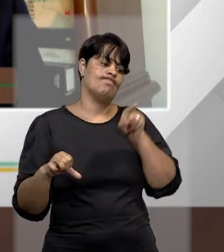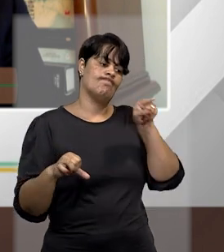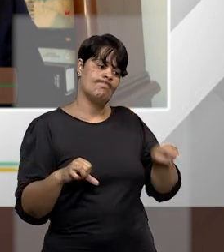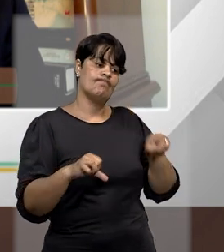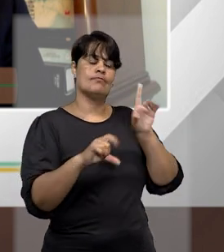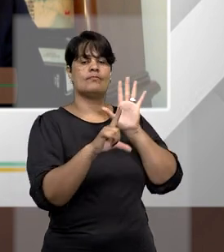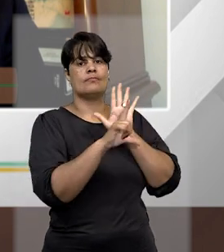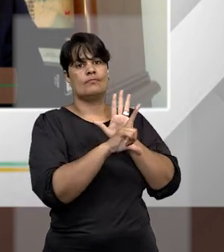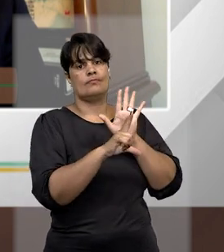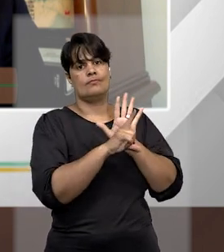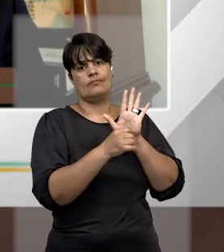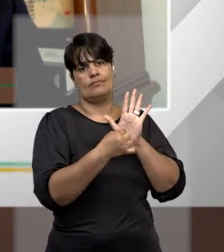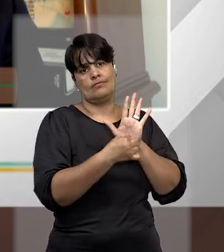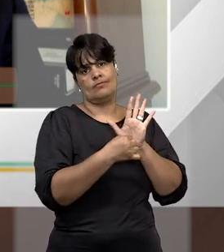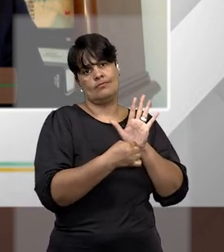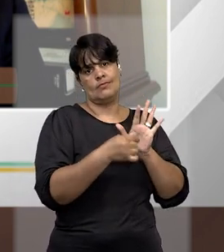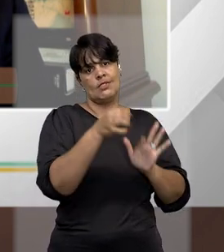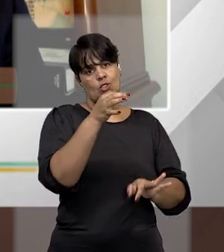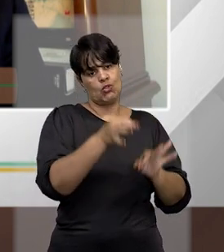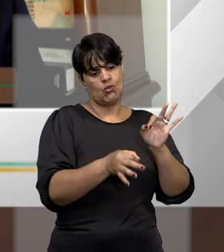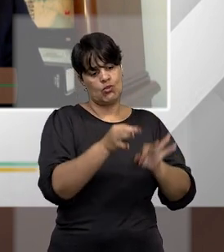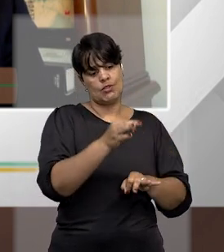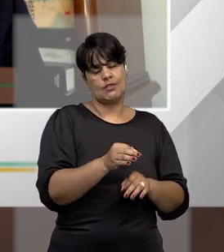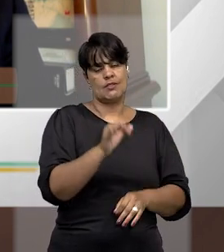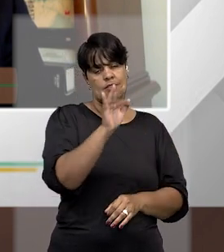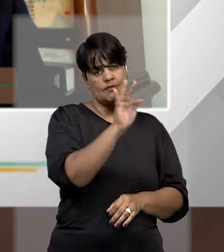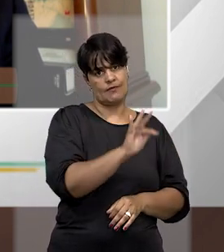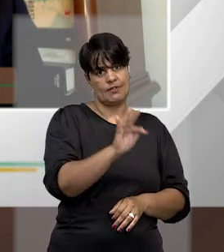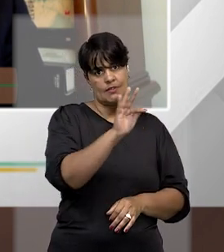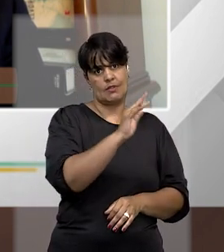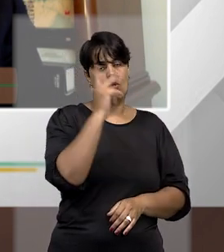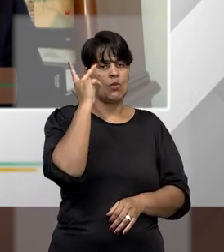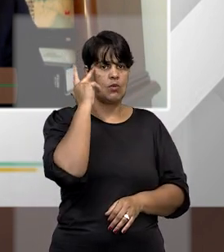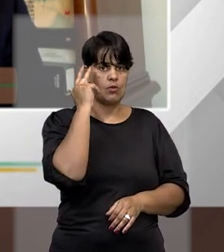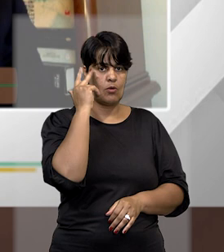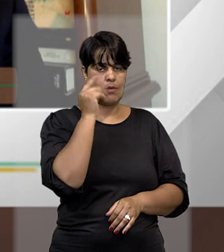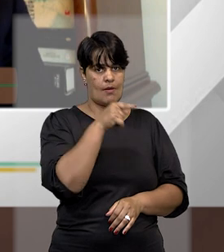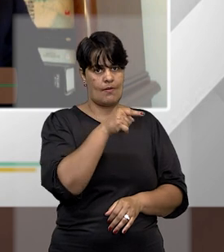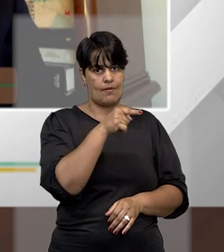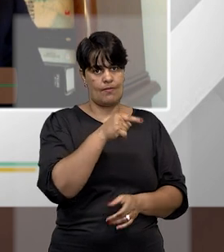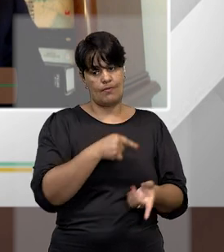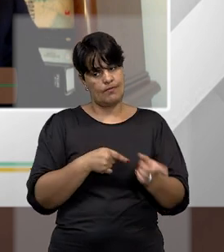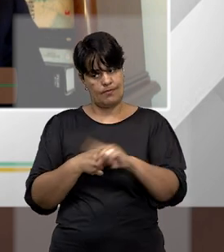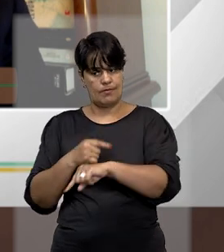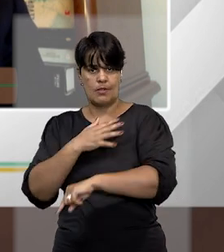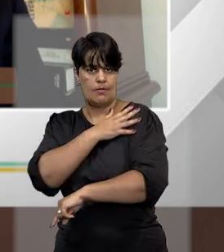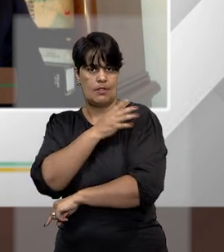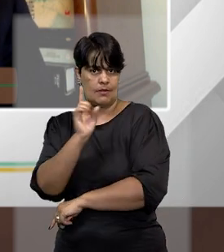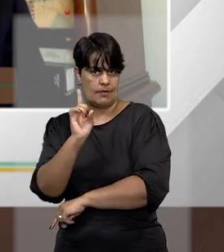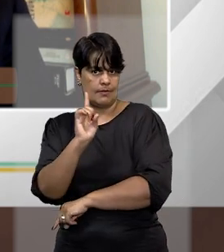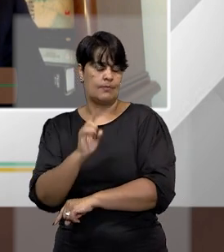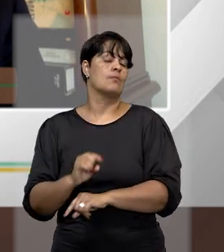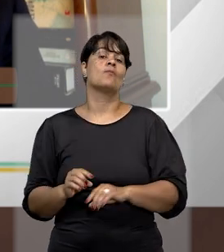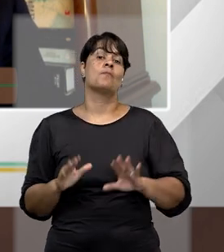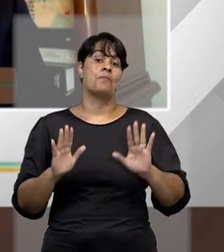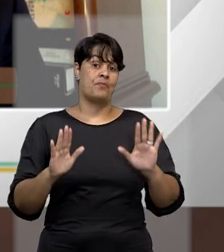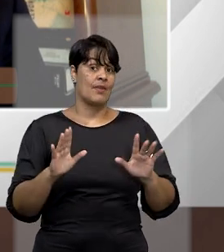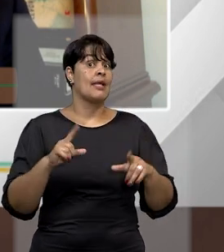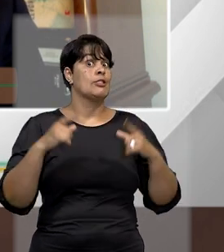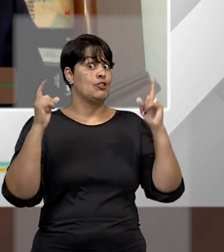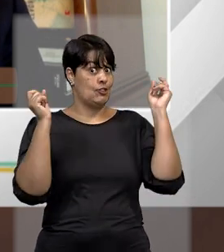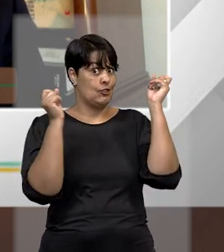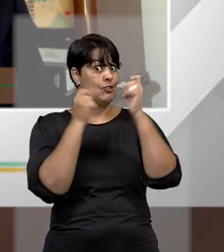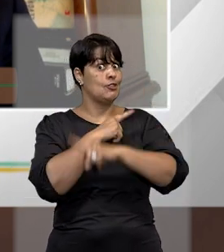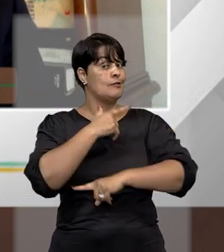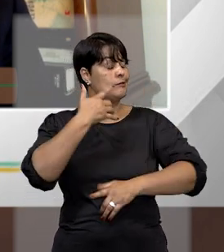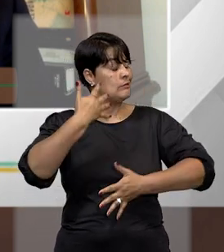Justiça comum e não pela Justiça Militar. Essa é uma questão tormentosa que os tribunais